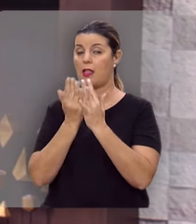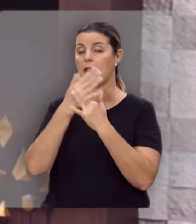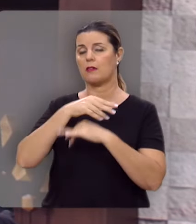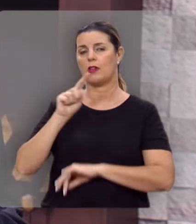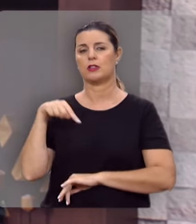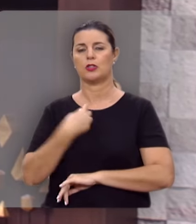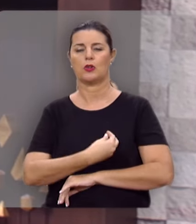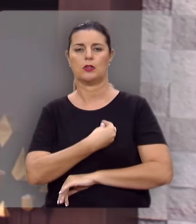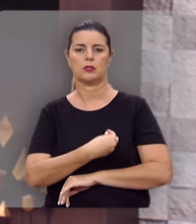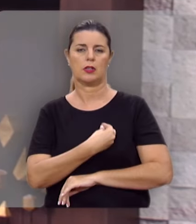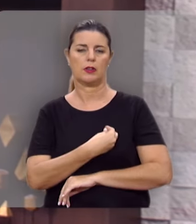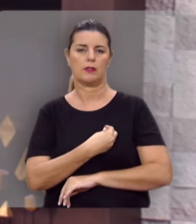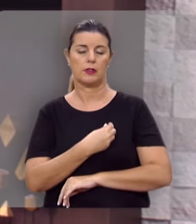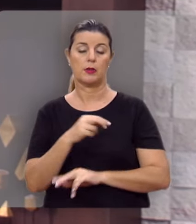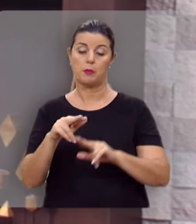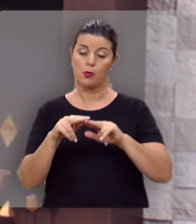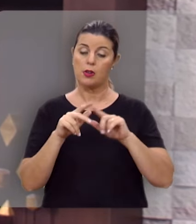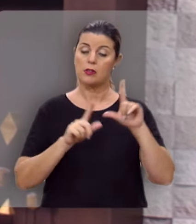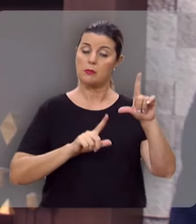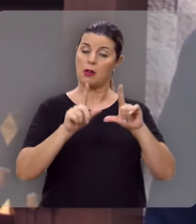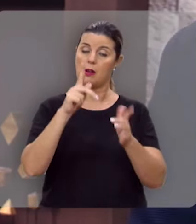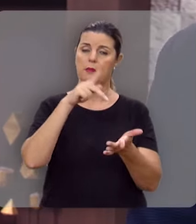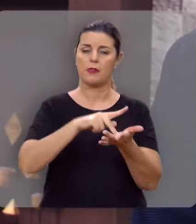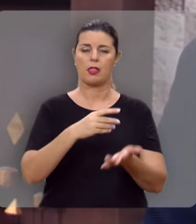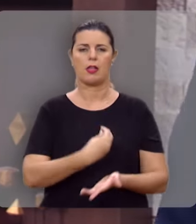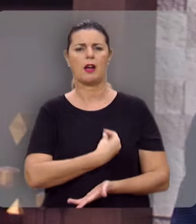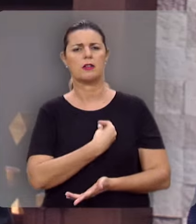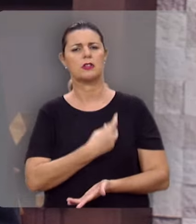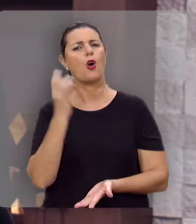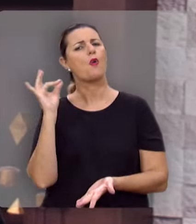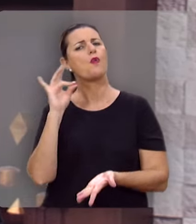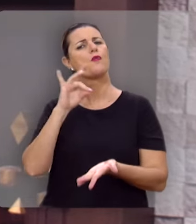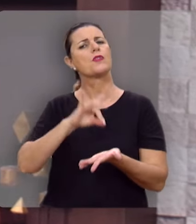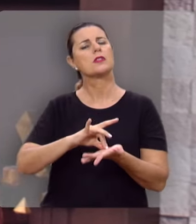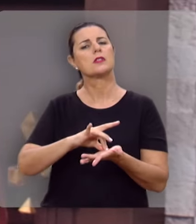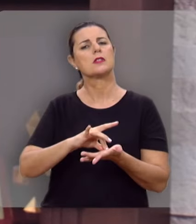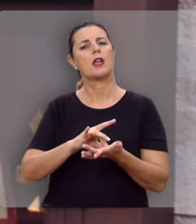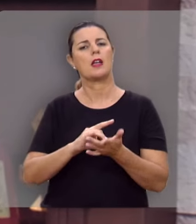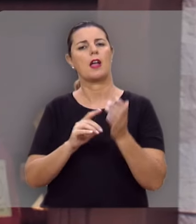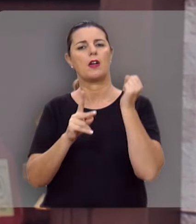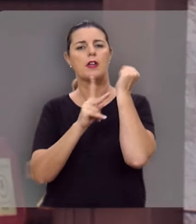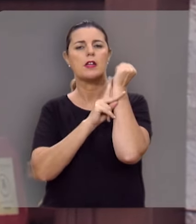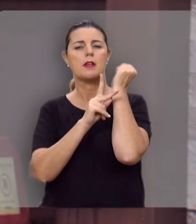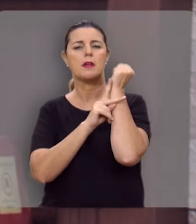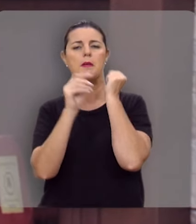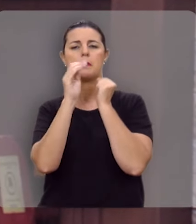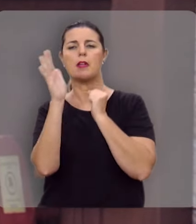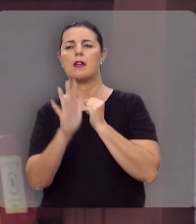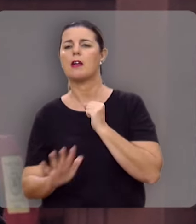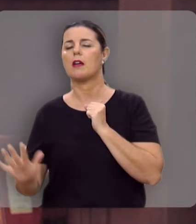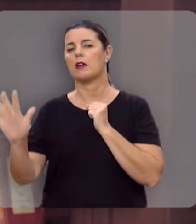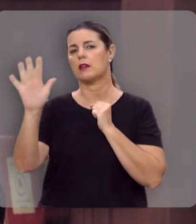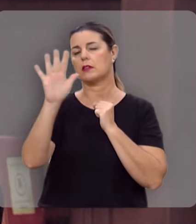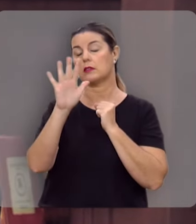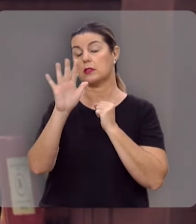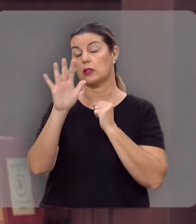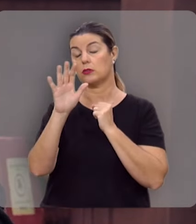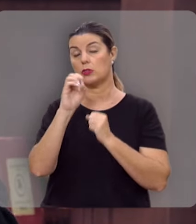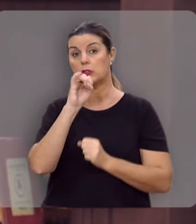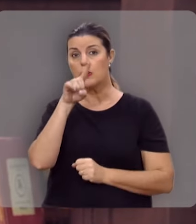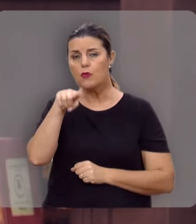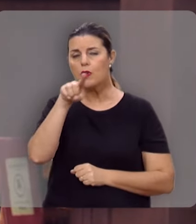de nós. Assim tem sido o programa Verdade e Vida, programa oficial da Igreja Presbiteriana do Brasil.